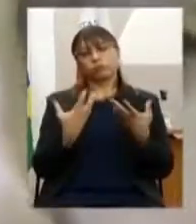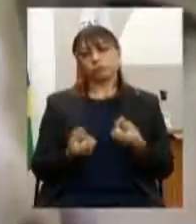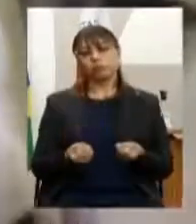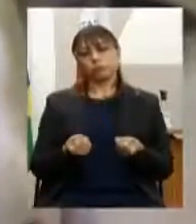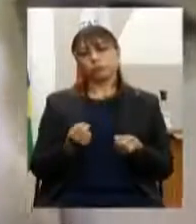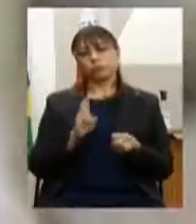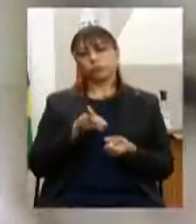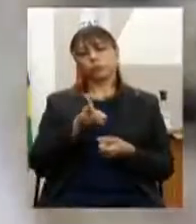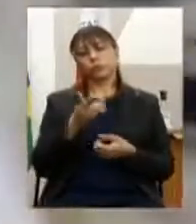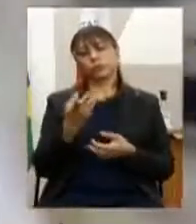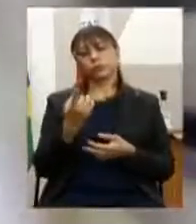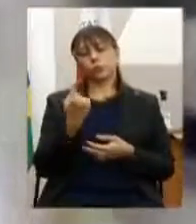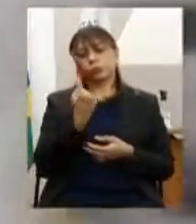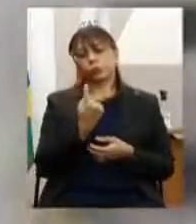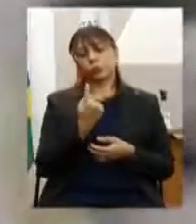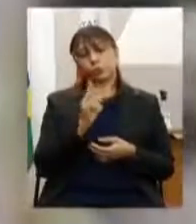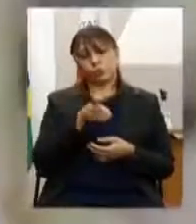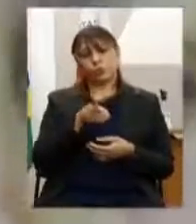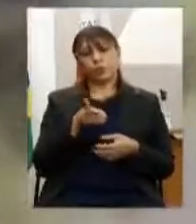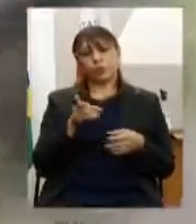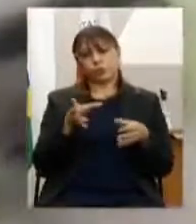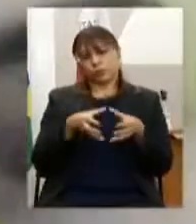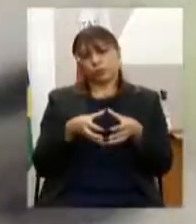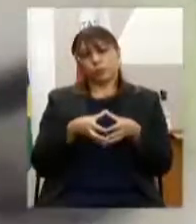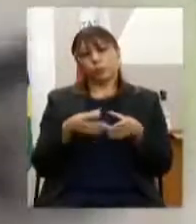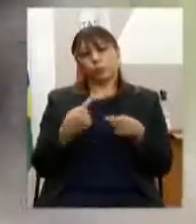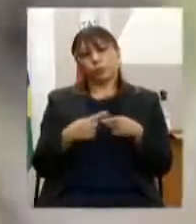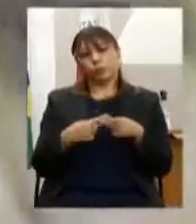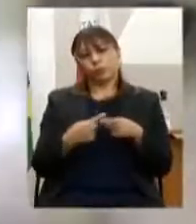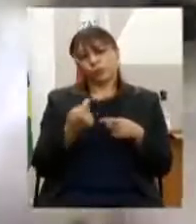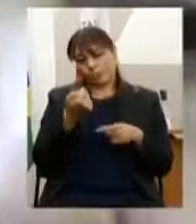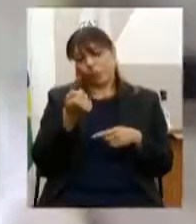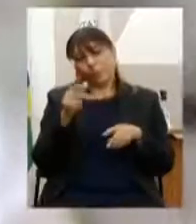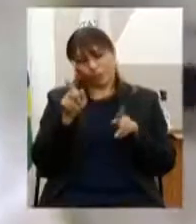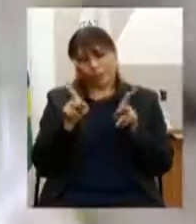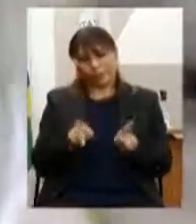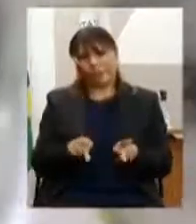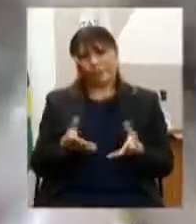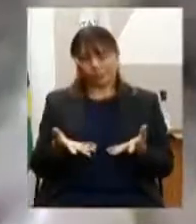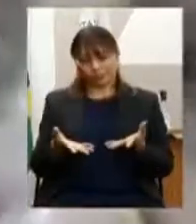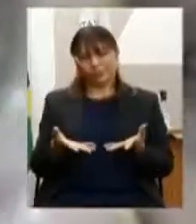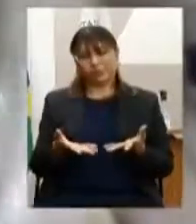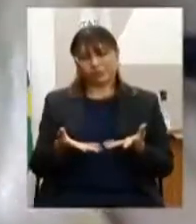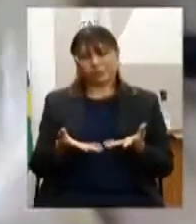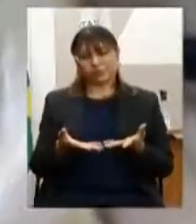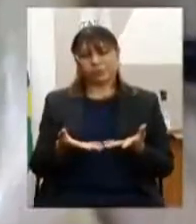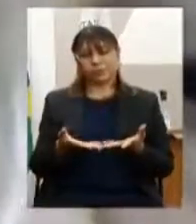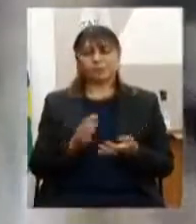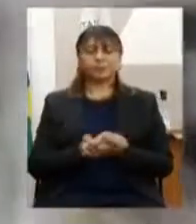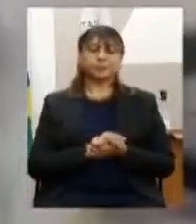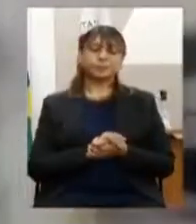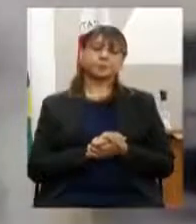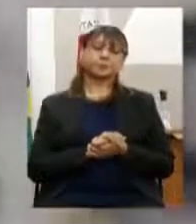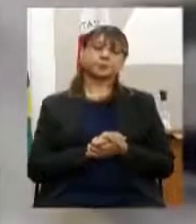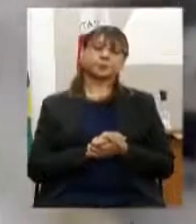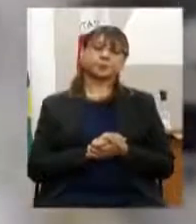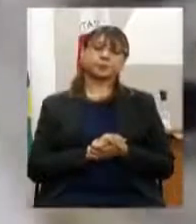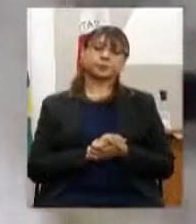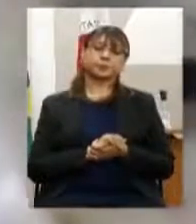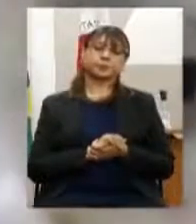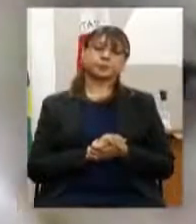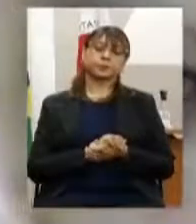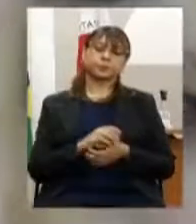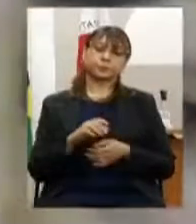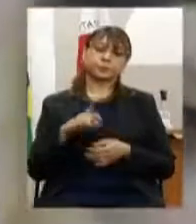num grupo único, considerando o número, de certa forma, pequeno para participar do debate. Os cinco